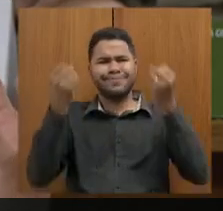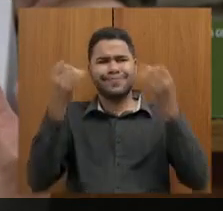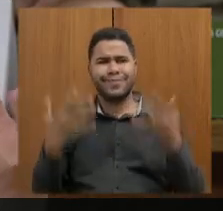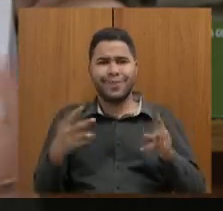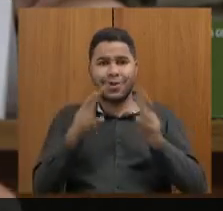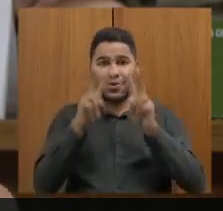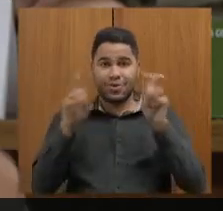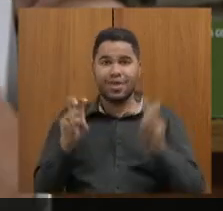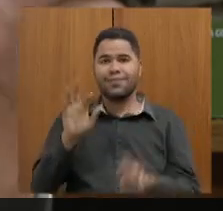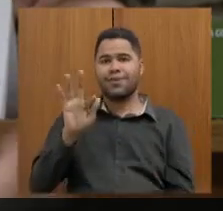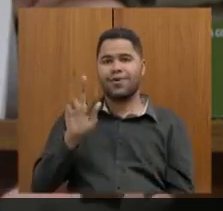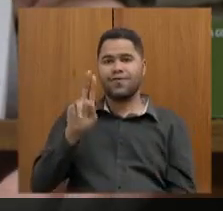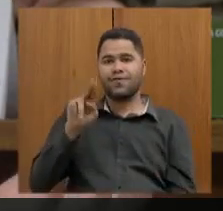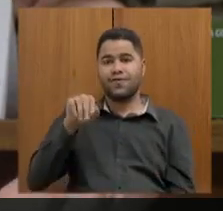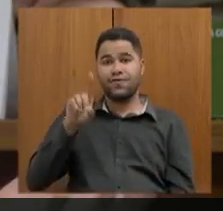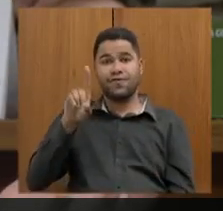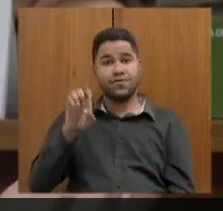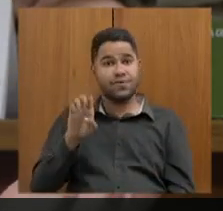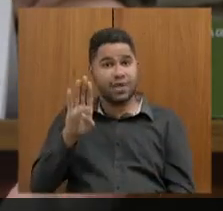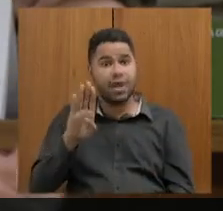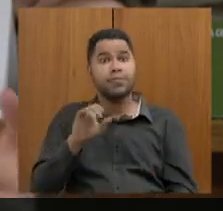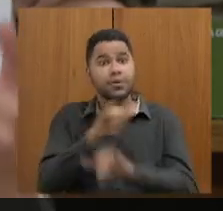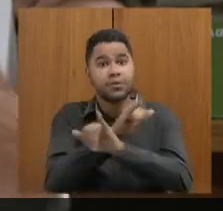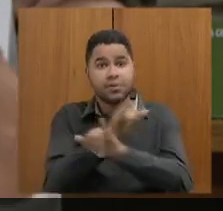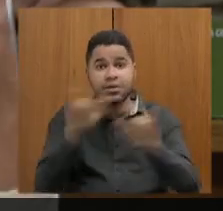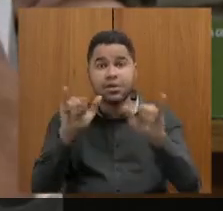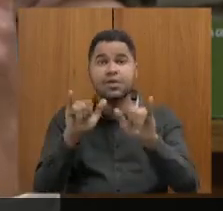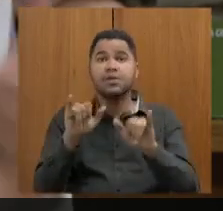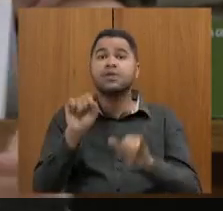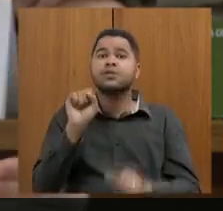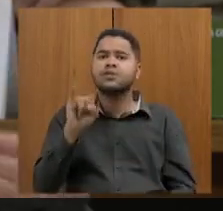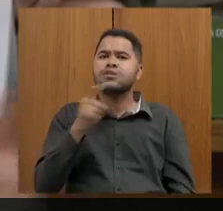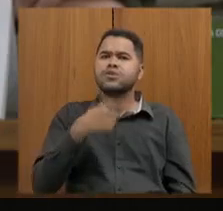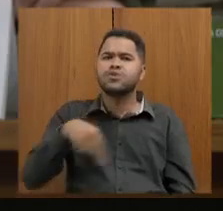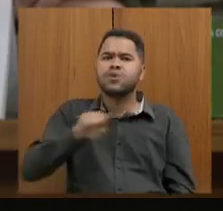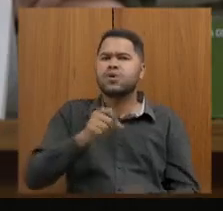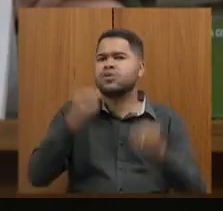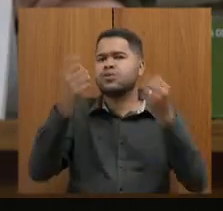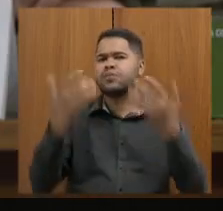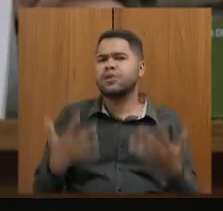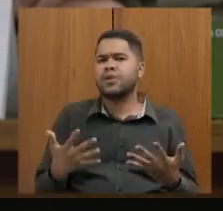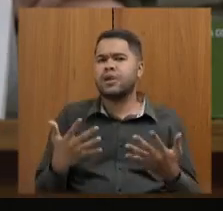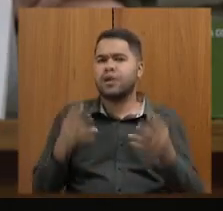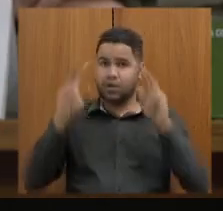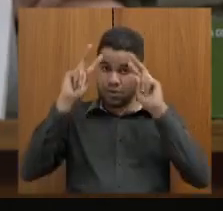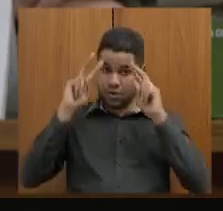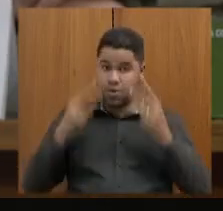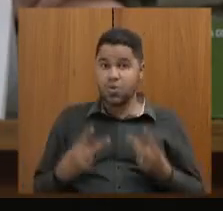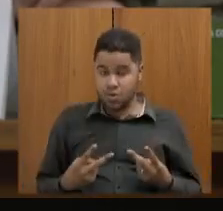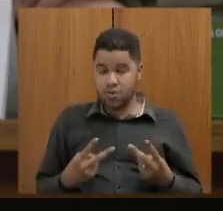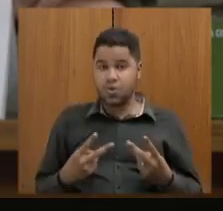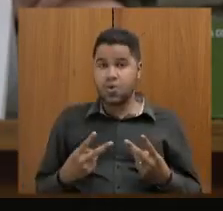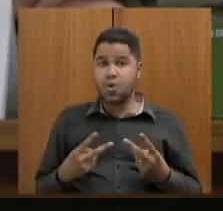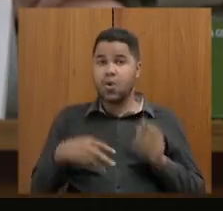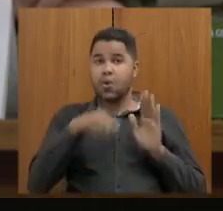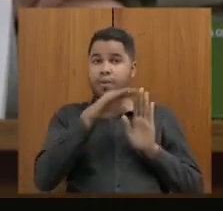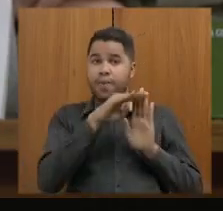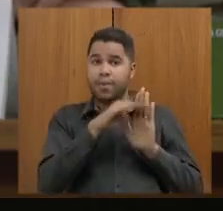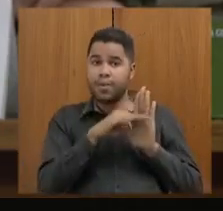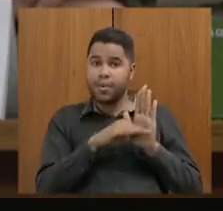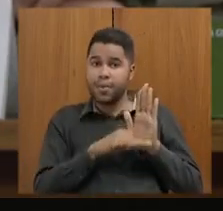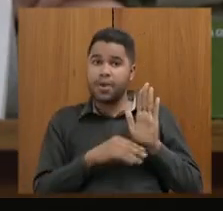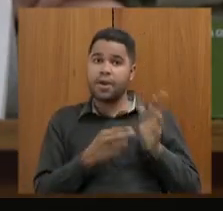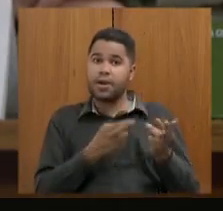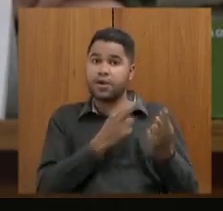tema do Fundeb. E digo claramente a sua casa, se estamos falando aí sobre reconhecimento, cumprimento das